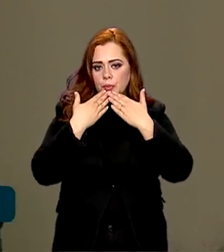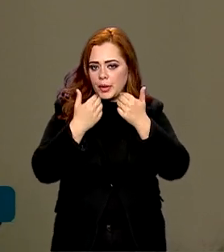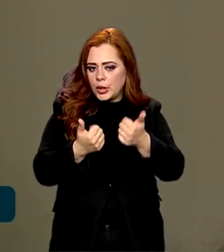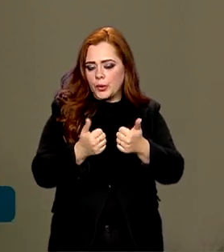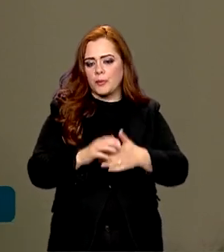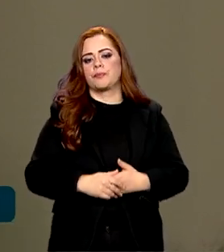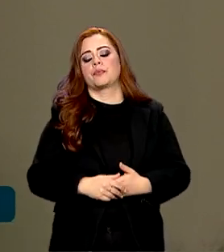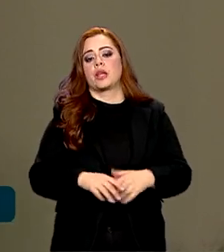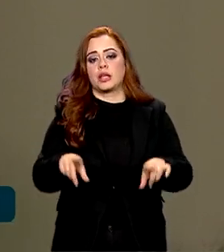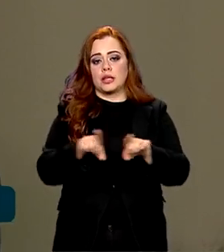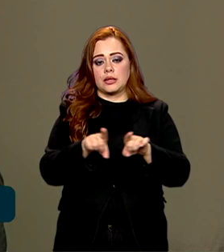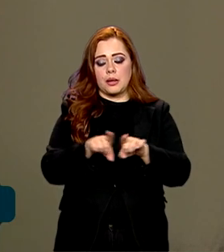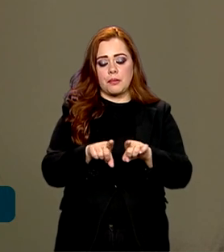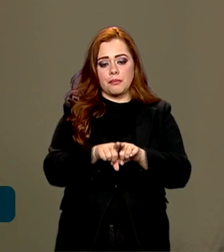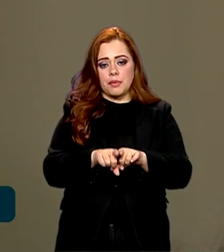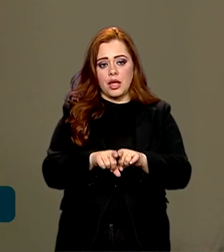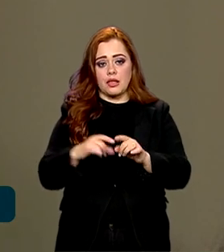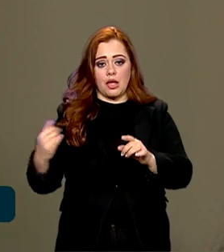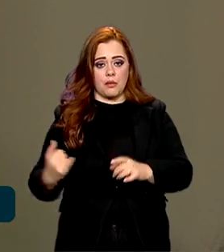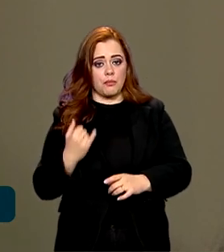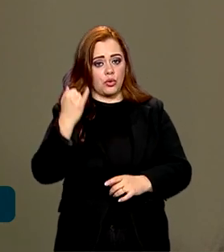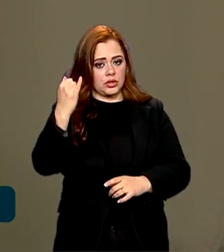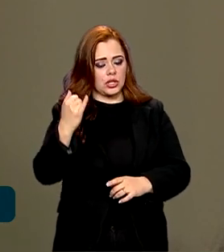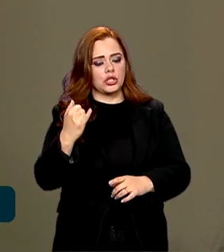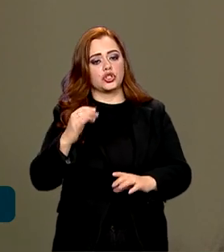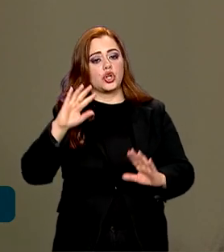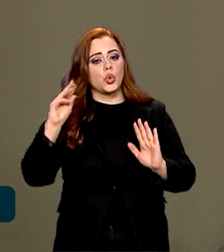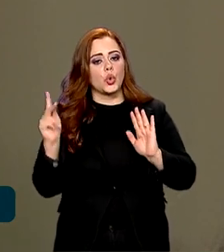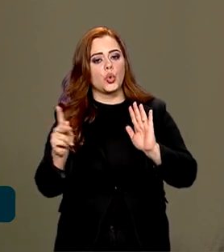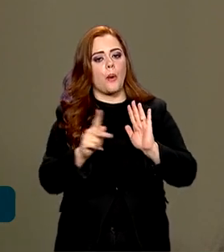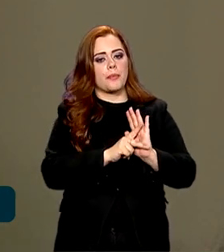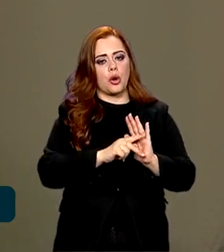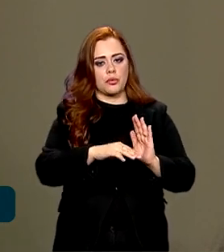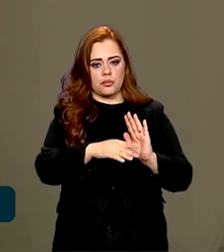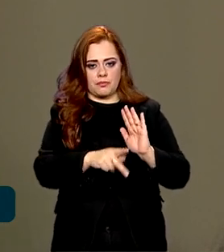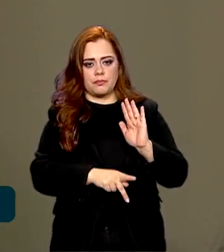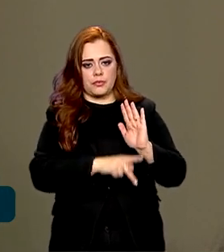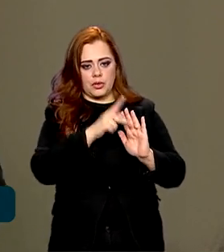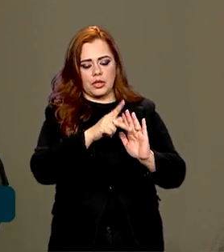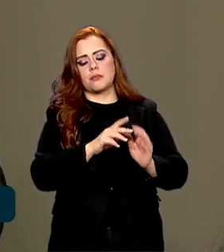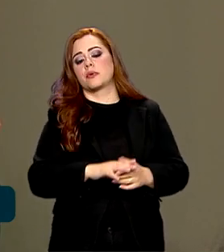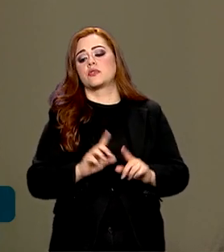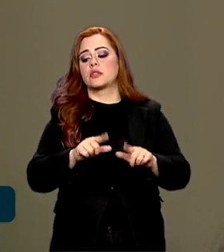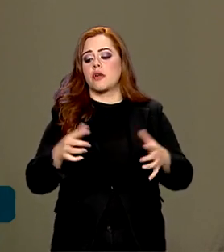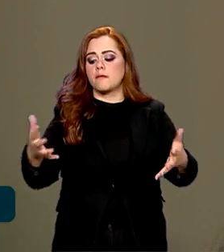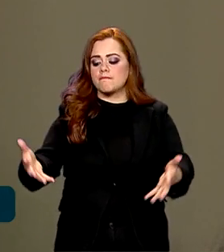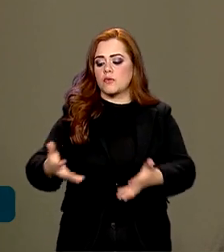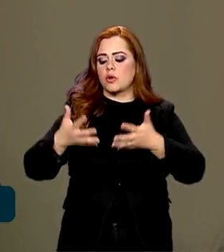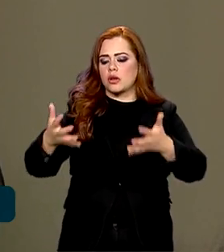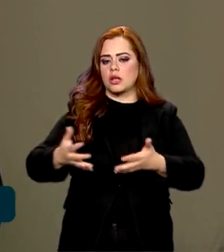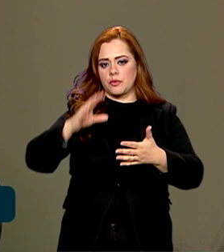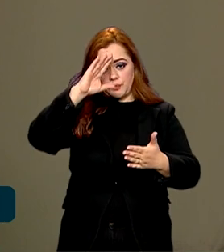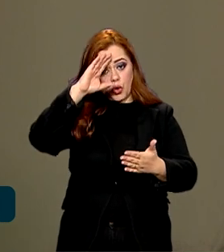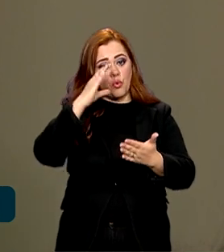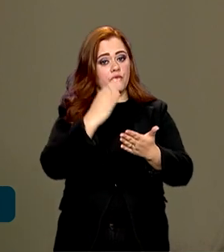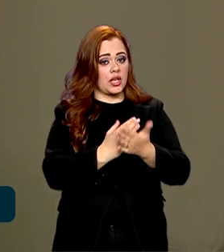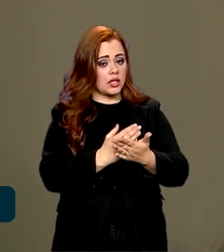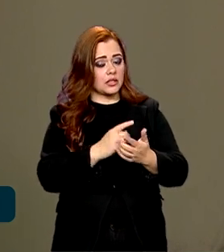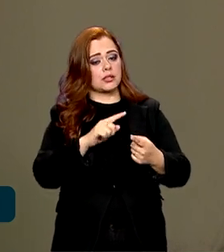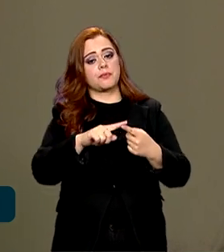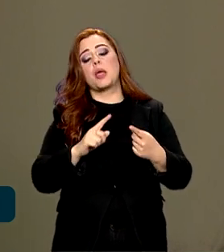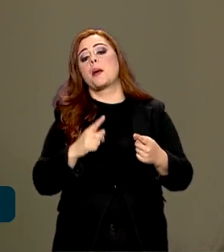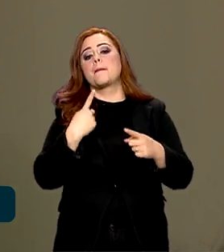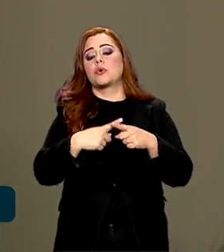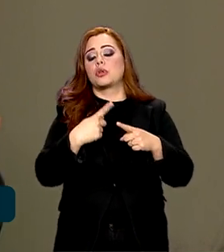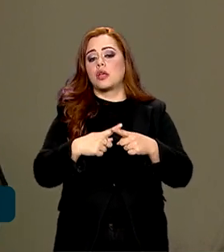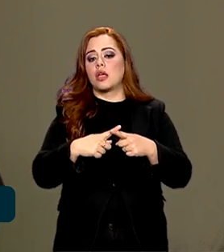transparência, né? Que é um dos princípios, inclusive, do próprio programa, você vai ganhar confiabilidade para que os investidores